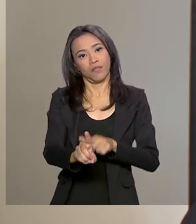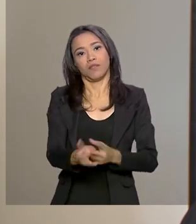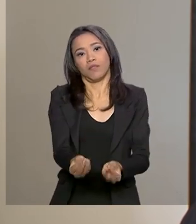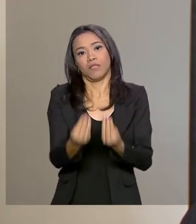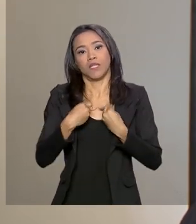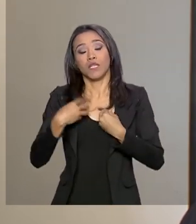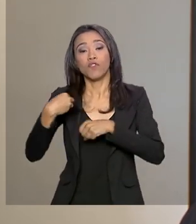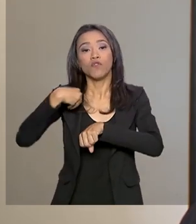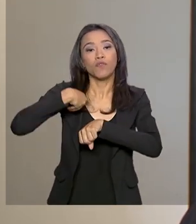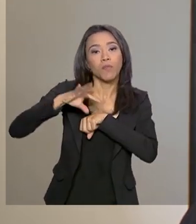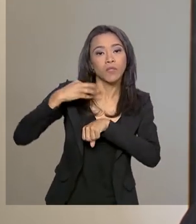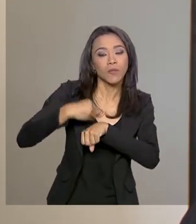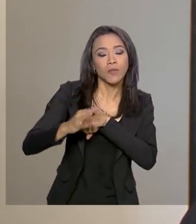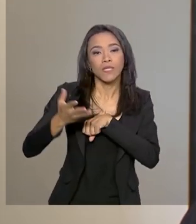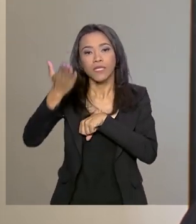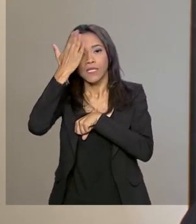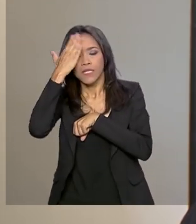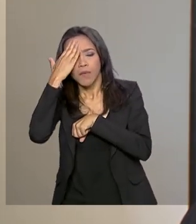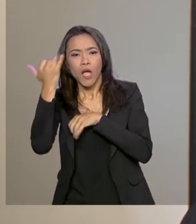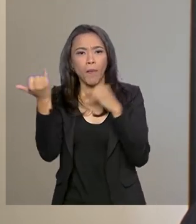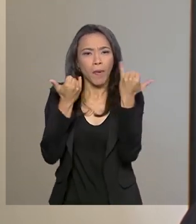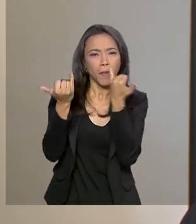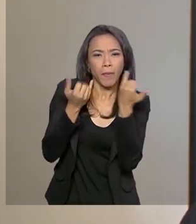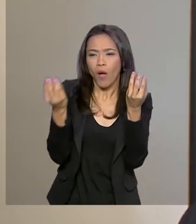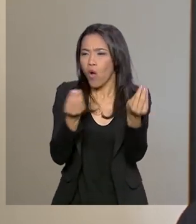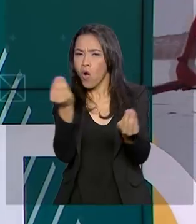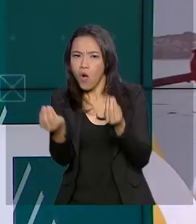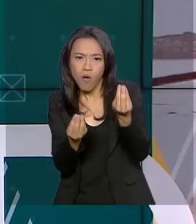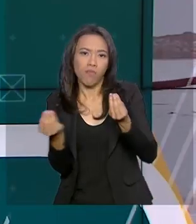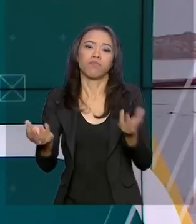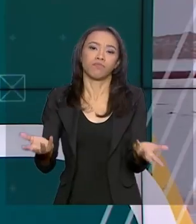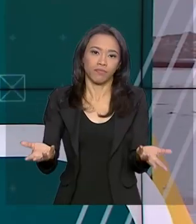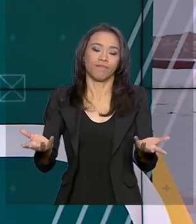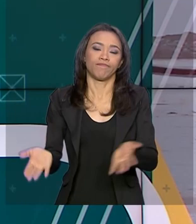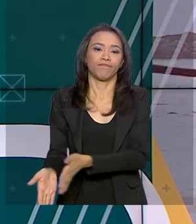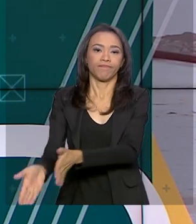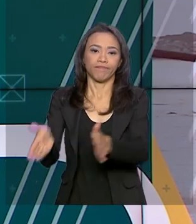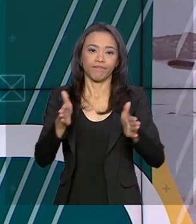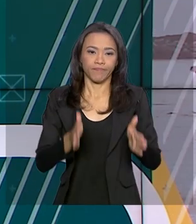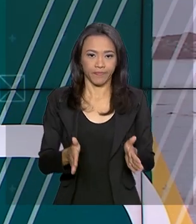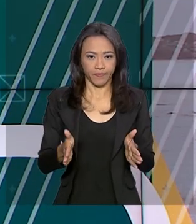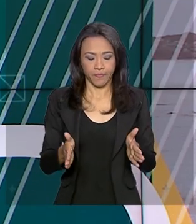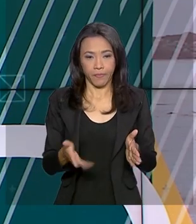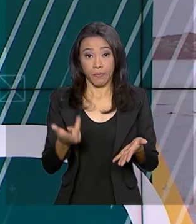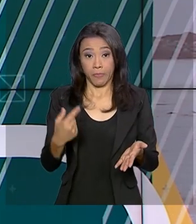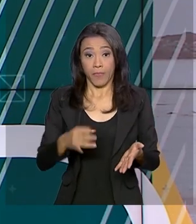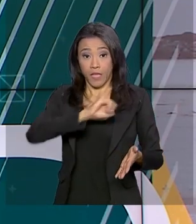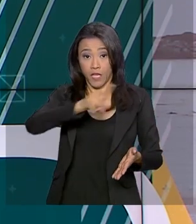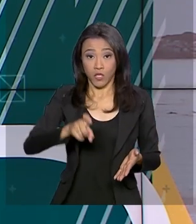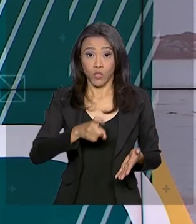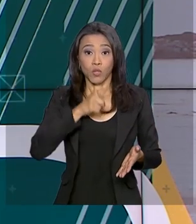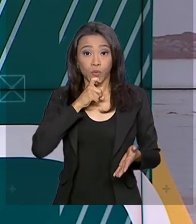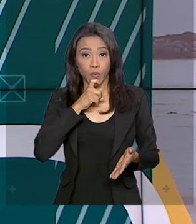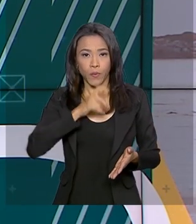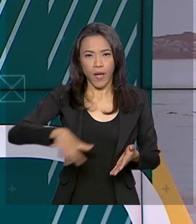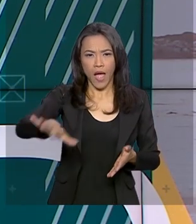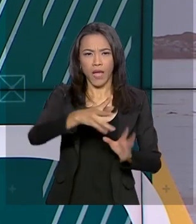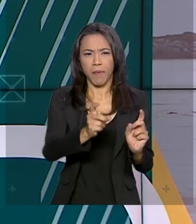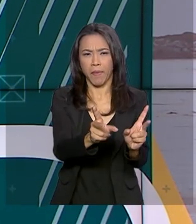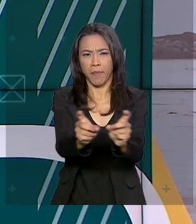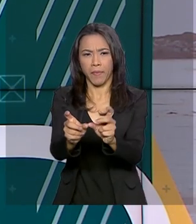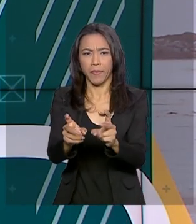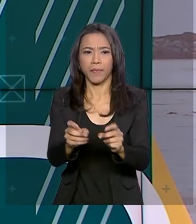informação e permitindo uma melhor concorrência no mercado. Em julho, o setor de serviços cresceu 0